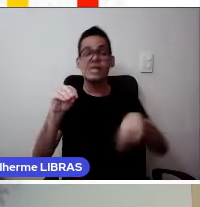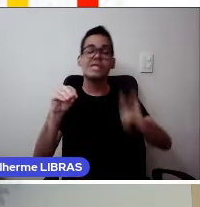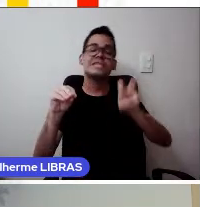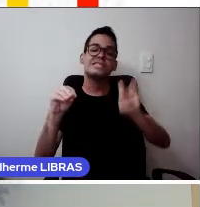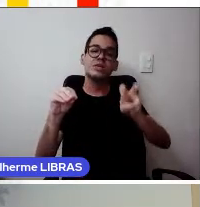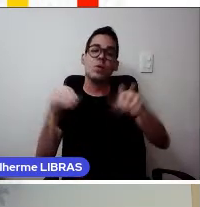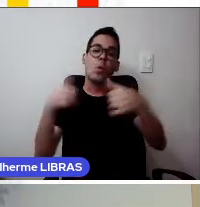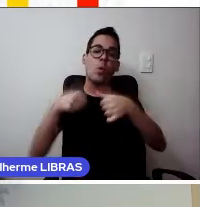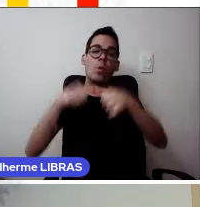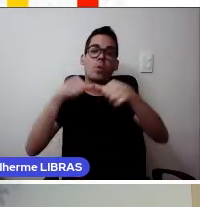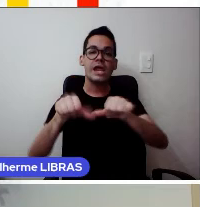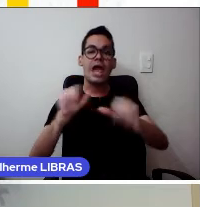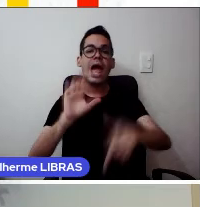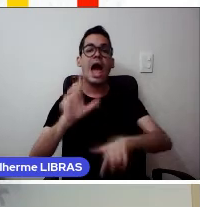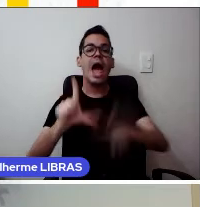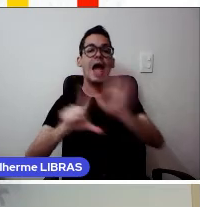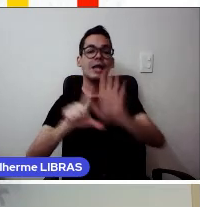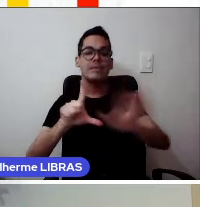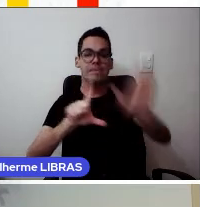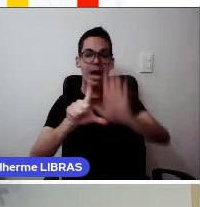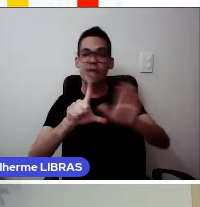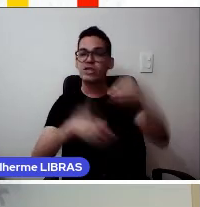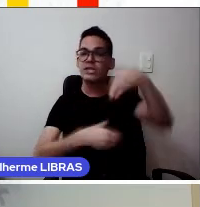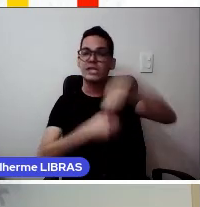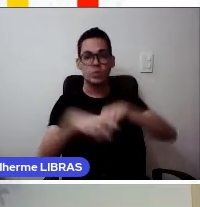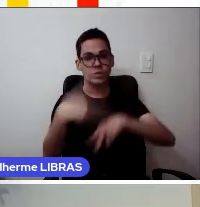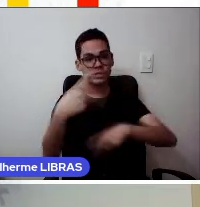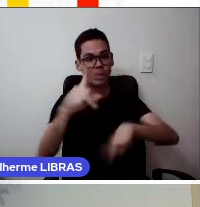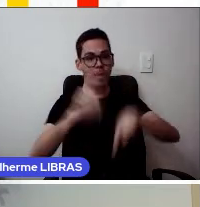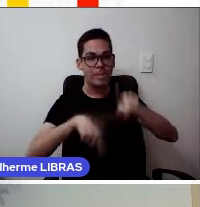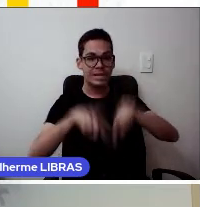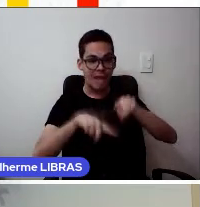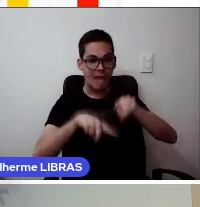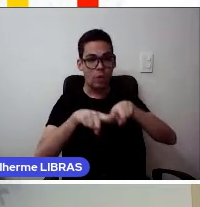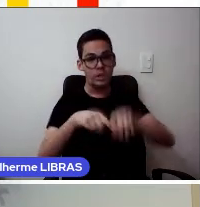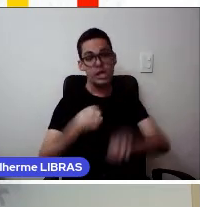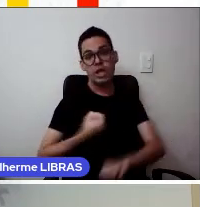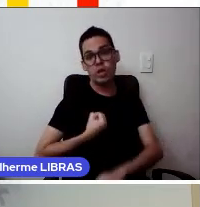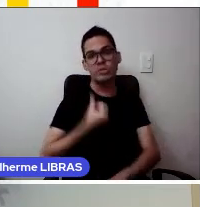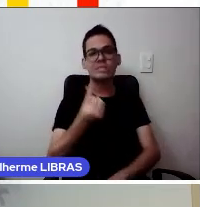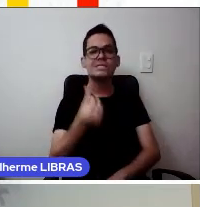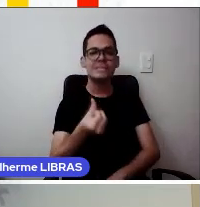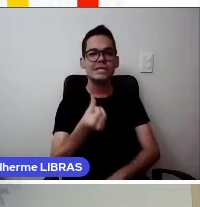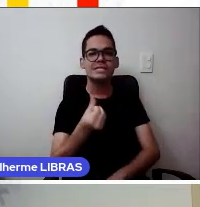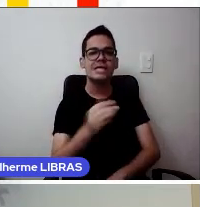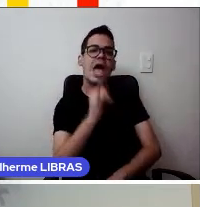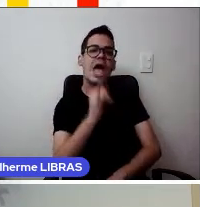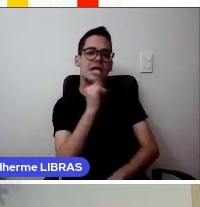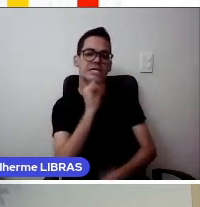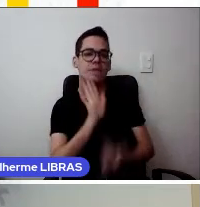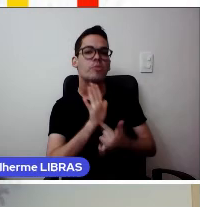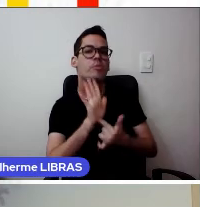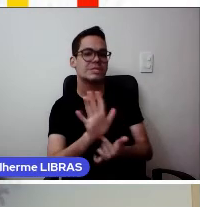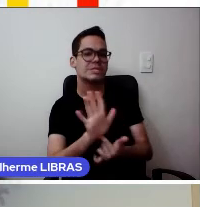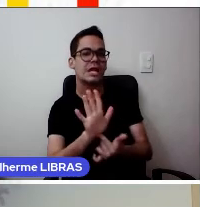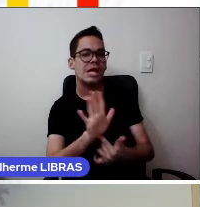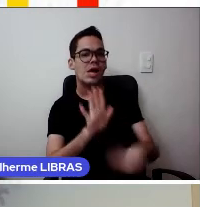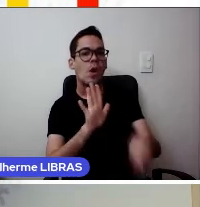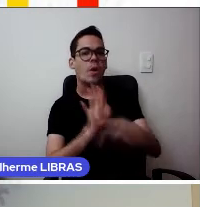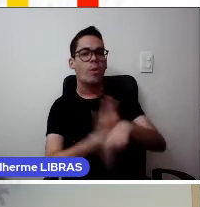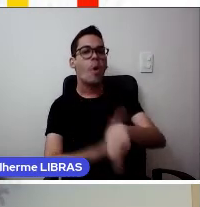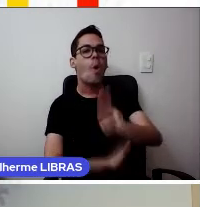inserir a imagem do selo em seu material. E no passo 6, trazemos um exemplo que é o selo da UFBA,